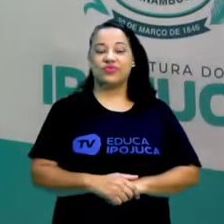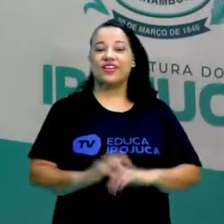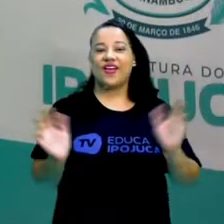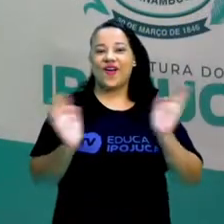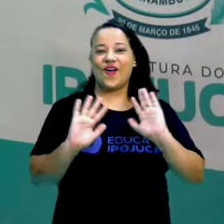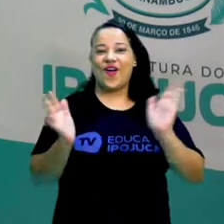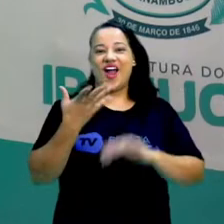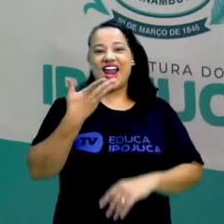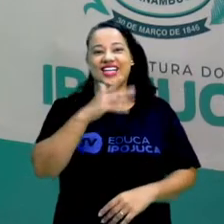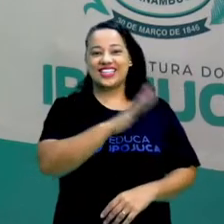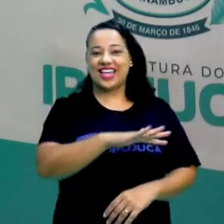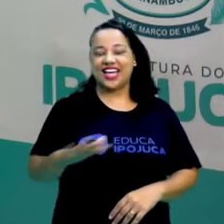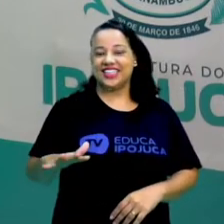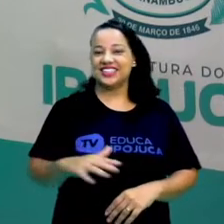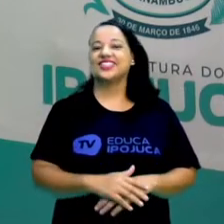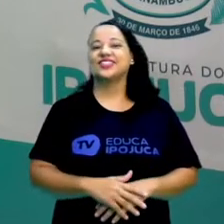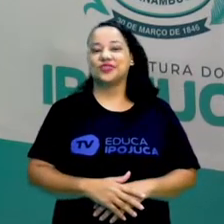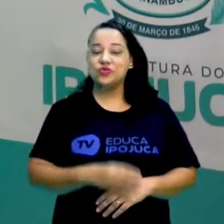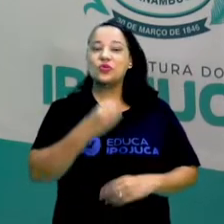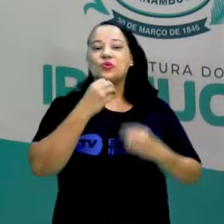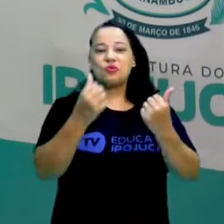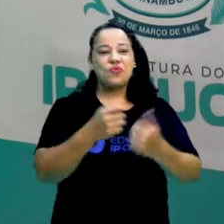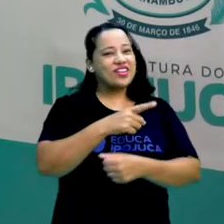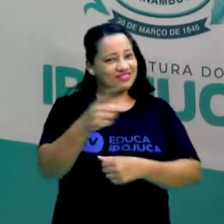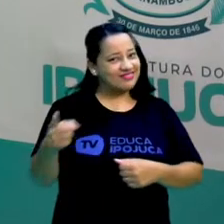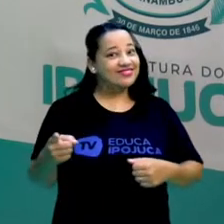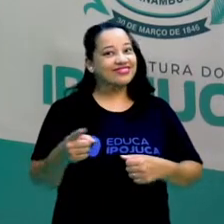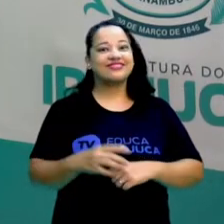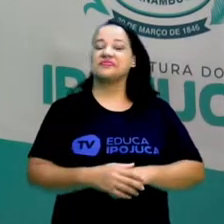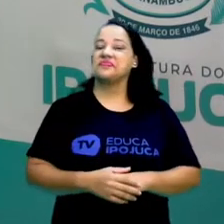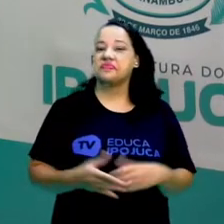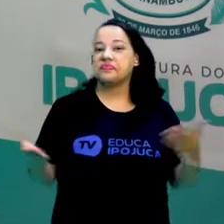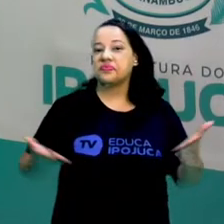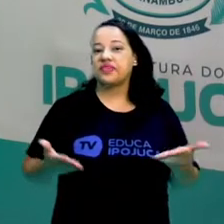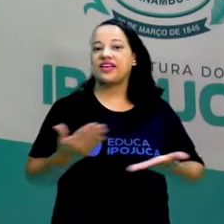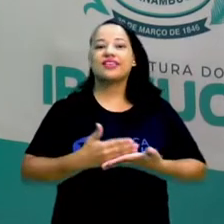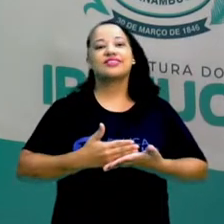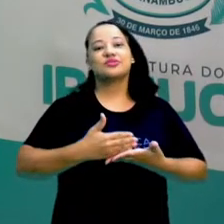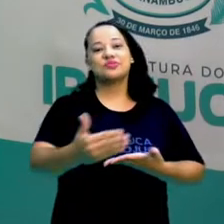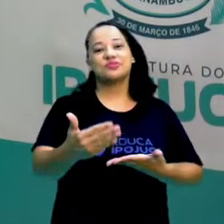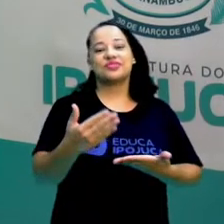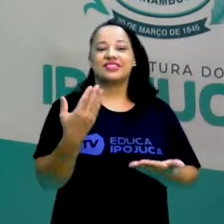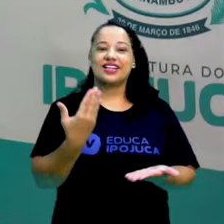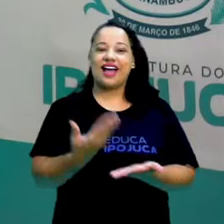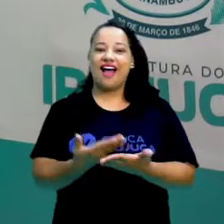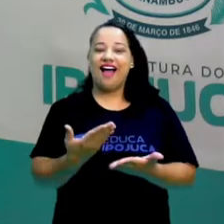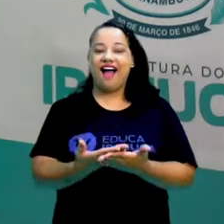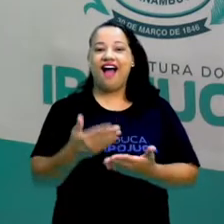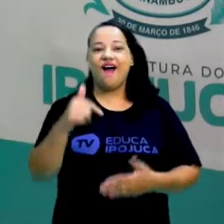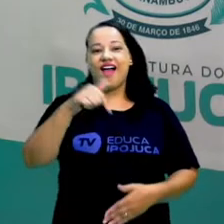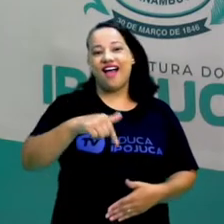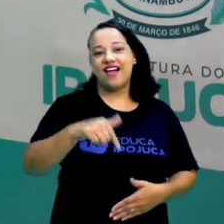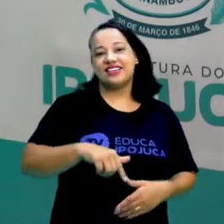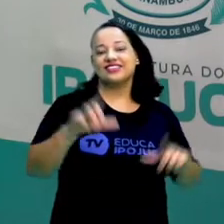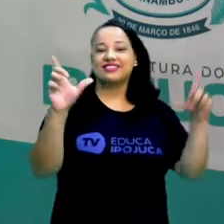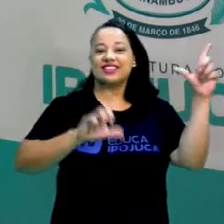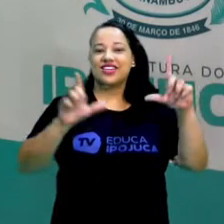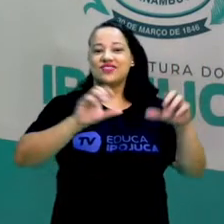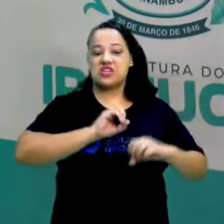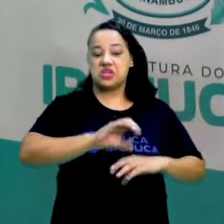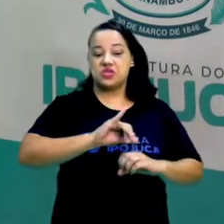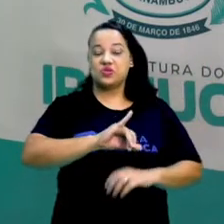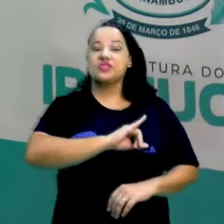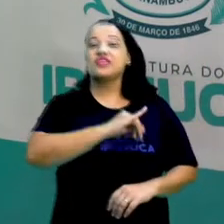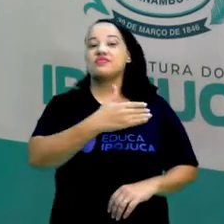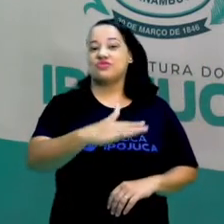Olá crianças, tudo bem com vocês? Estamos iniciando a nossa aulinha aqui na TV Educa e